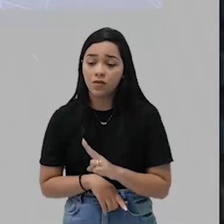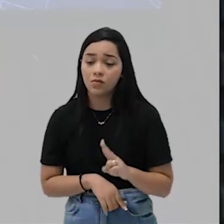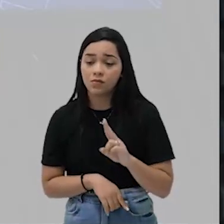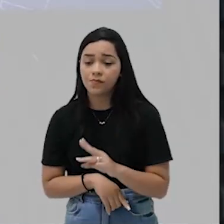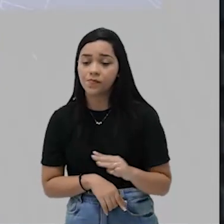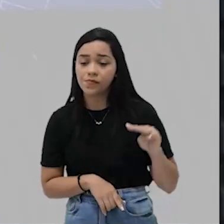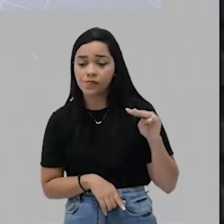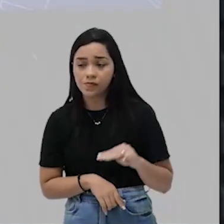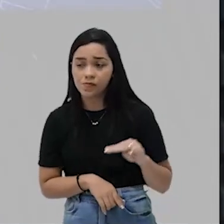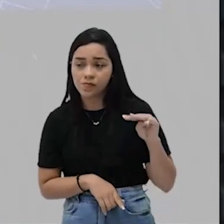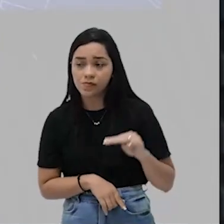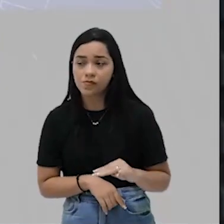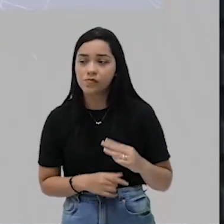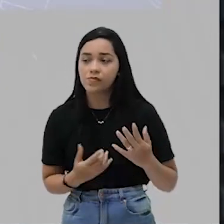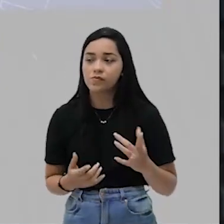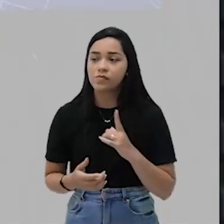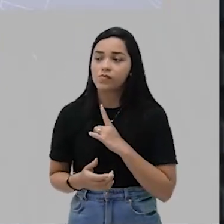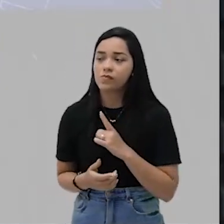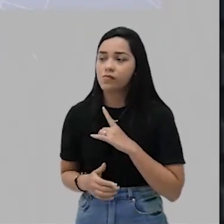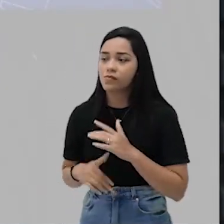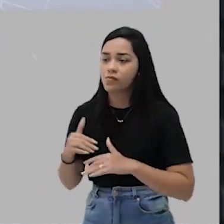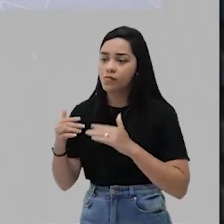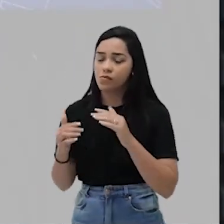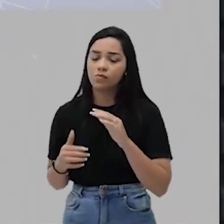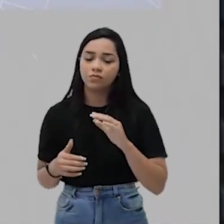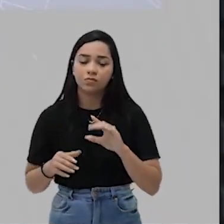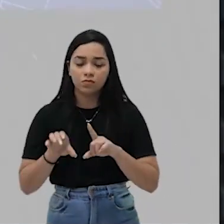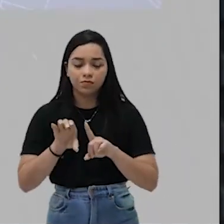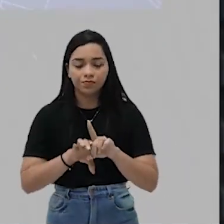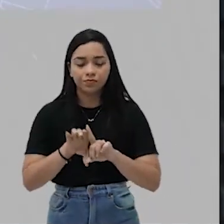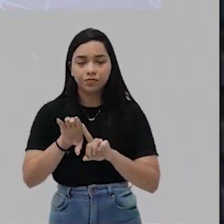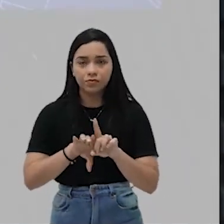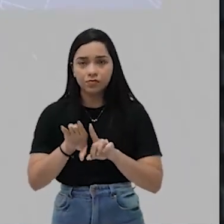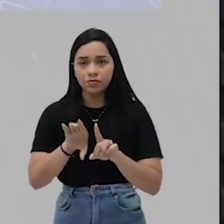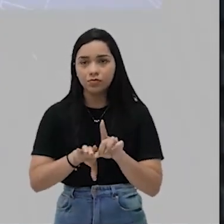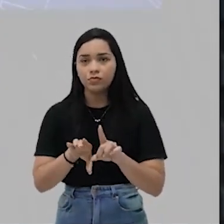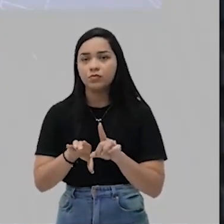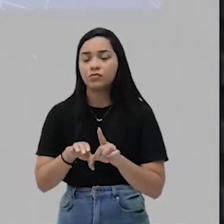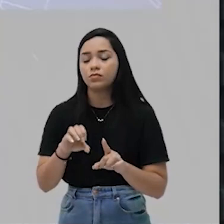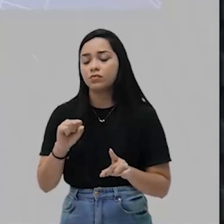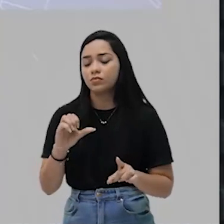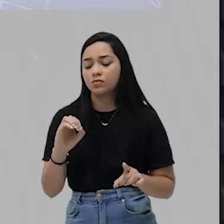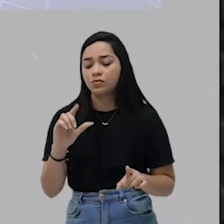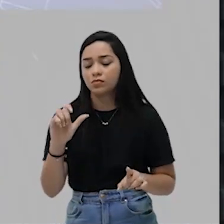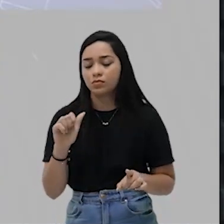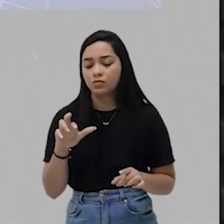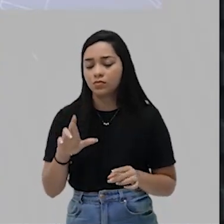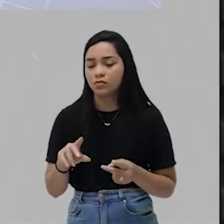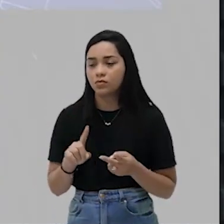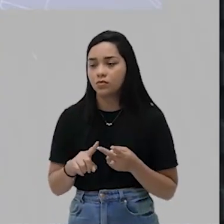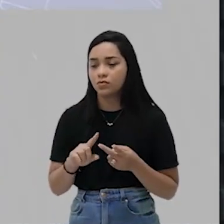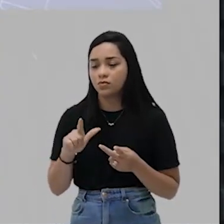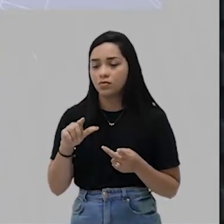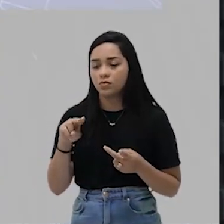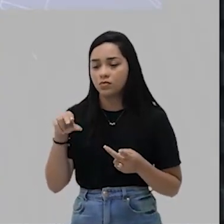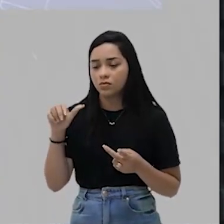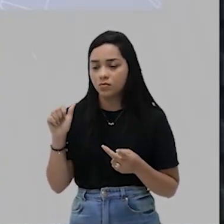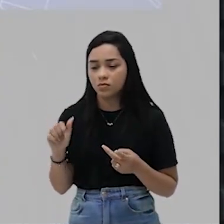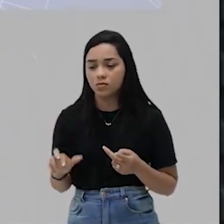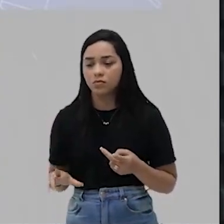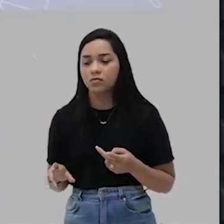matemática, a construção de calendários, calendários solar, calendários lunar.